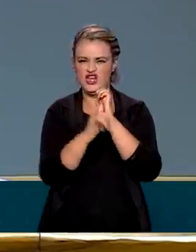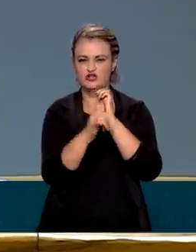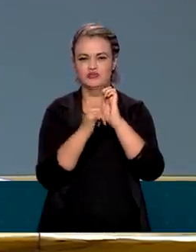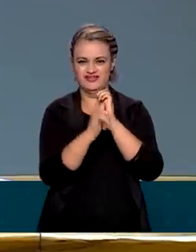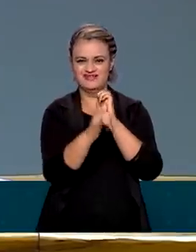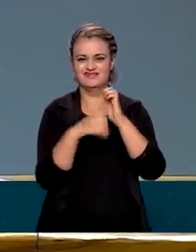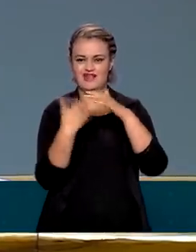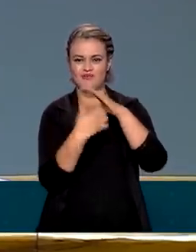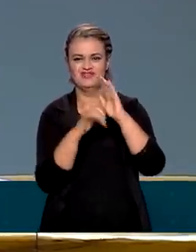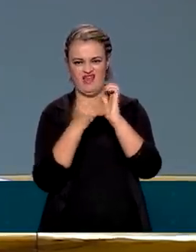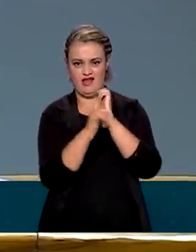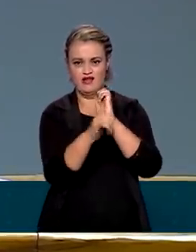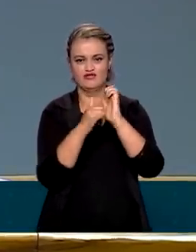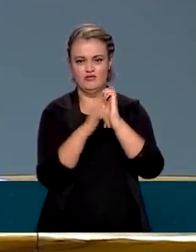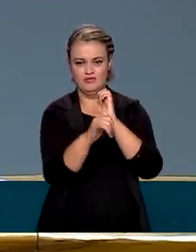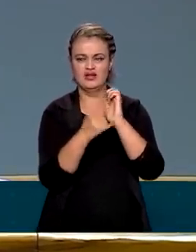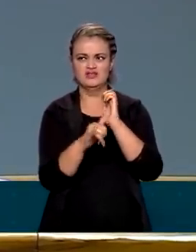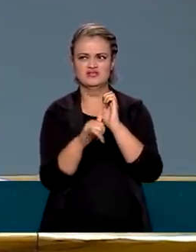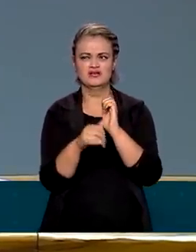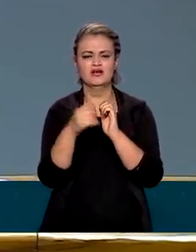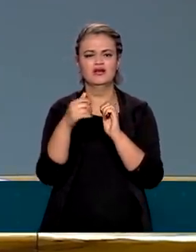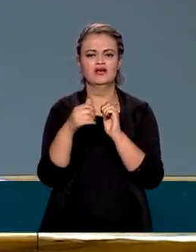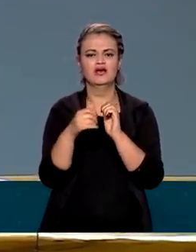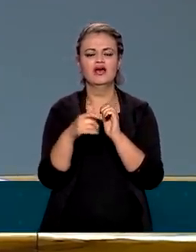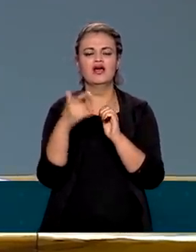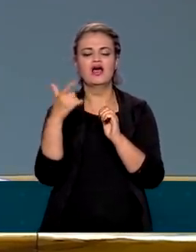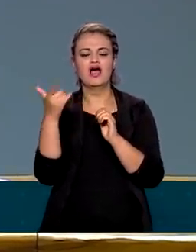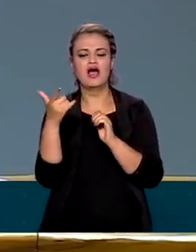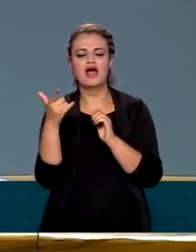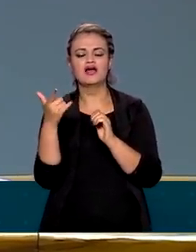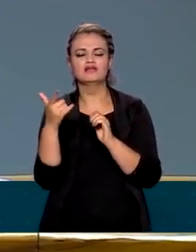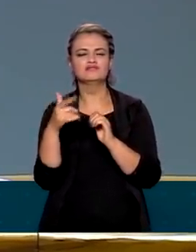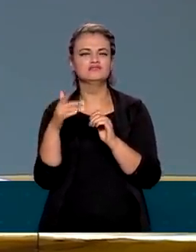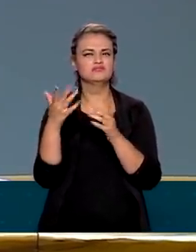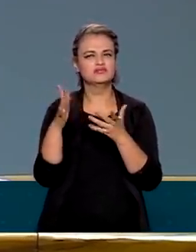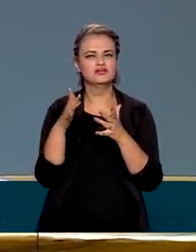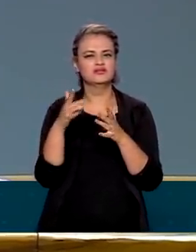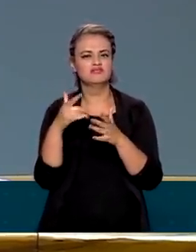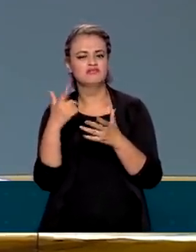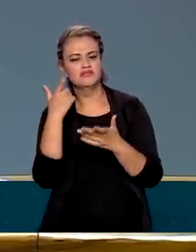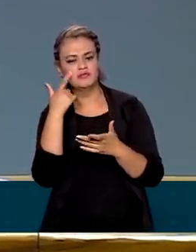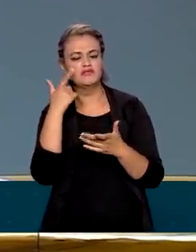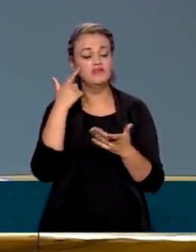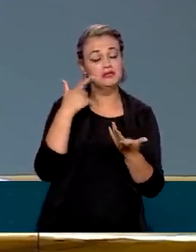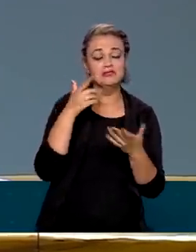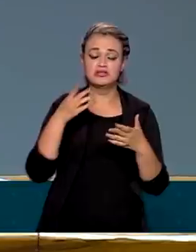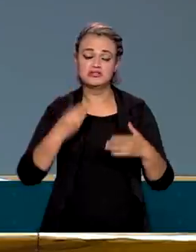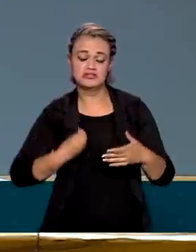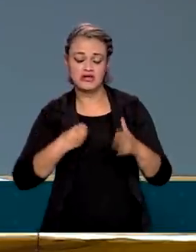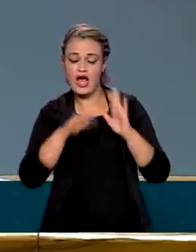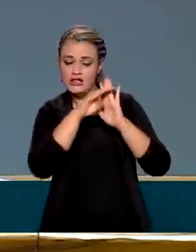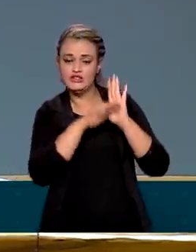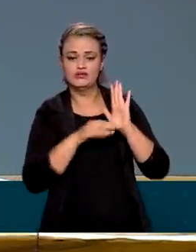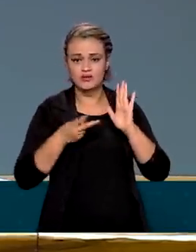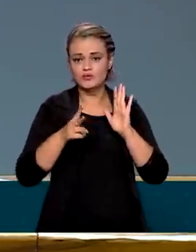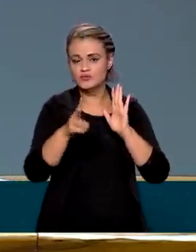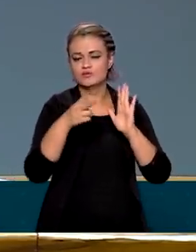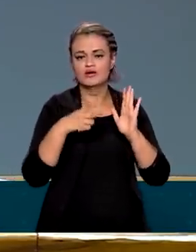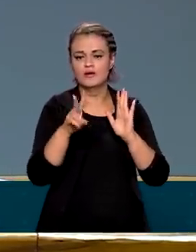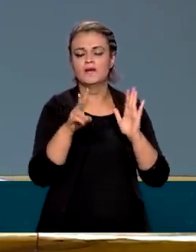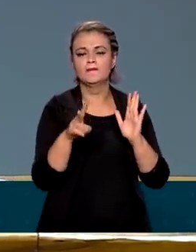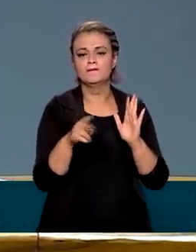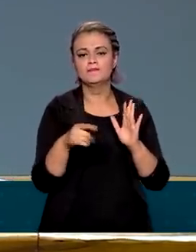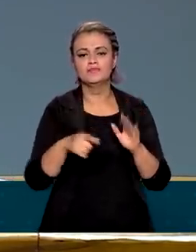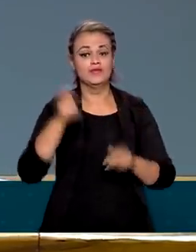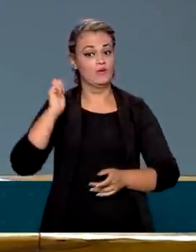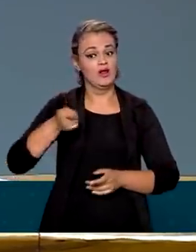sucesso, vai acontecer logo no primeiro trimestre do ano que vem. Estamos tentando andar também com correios, estamos seguindo a nossa agenda. Seguem